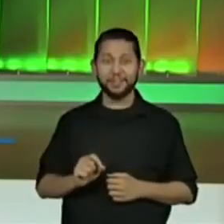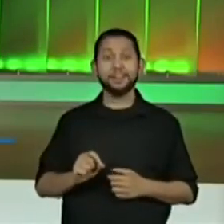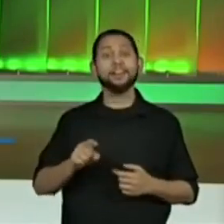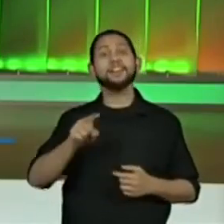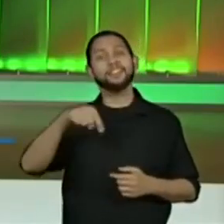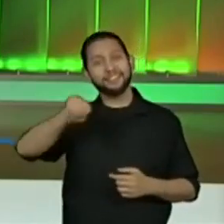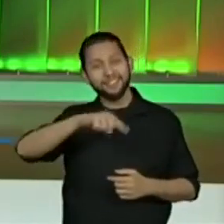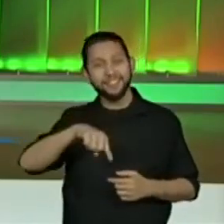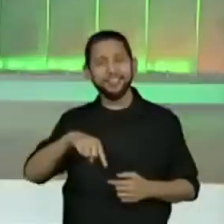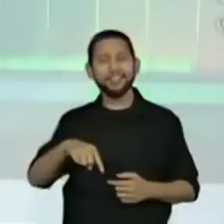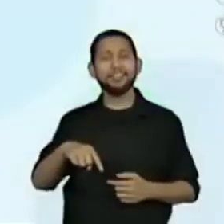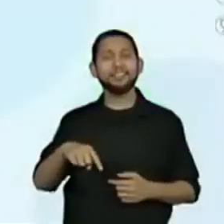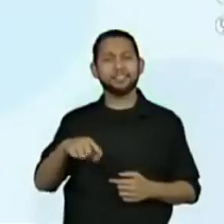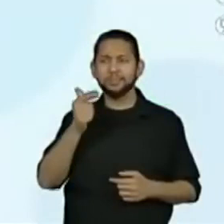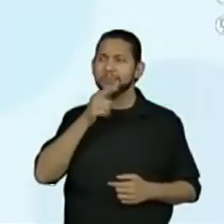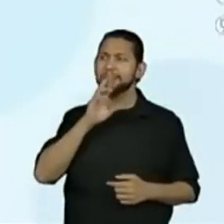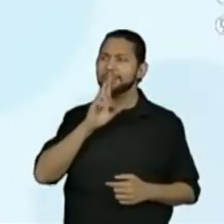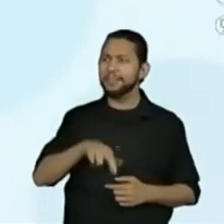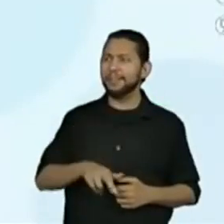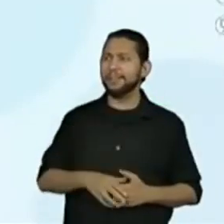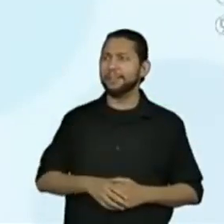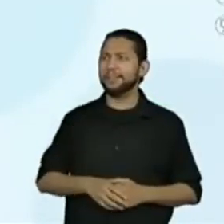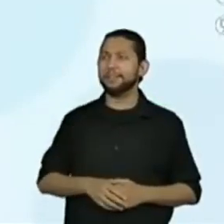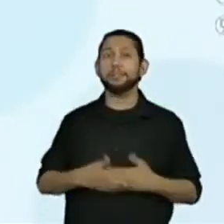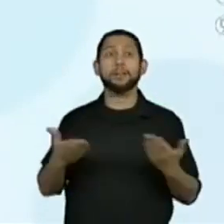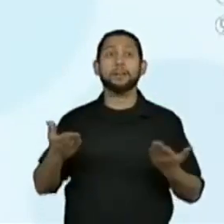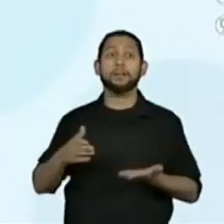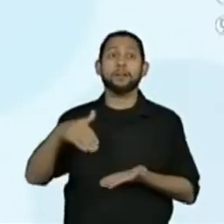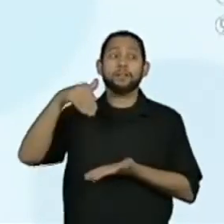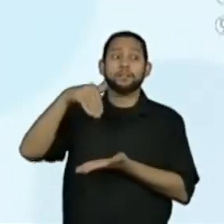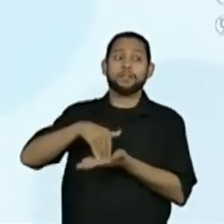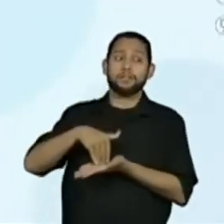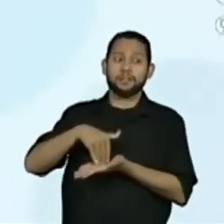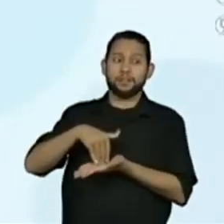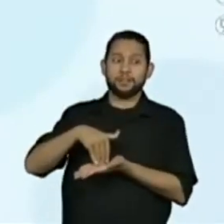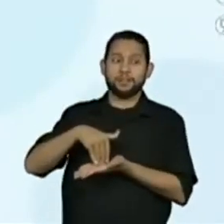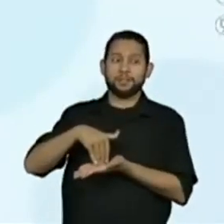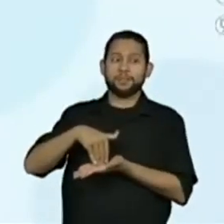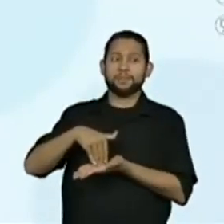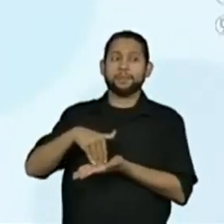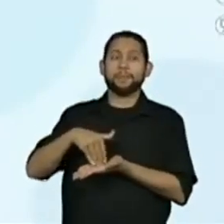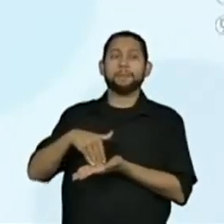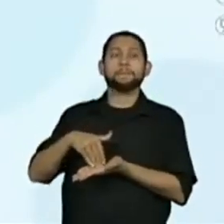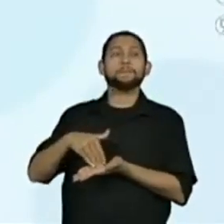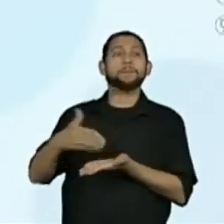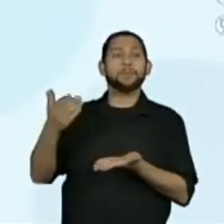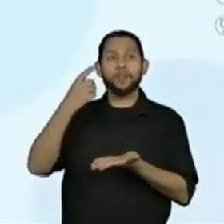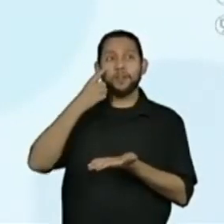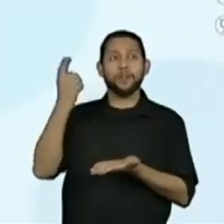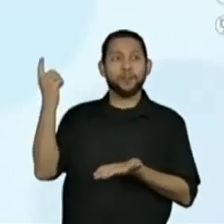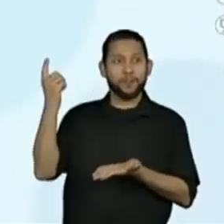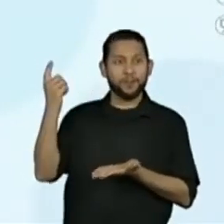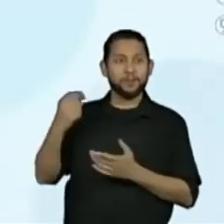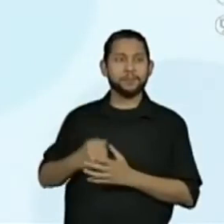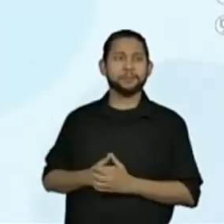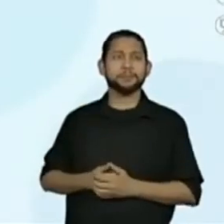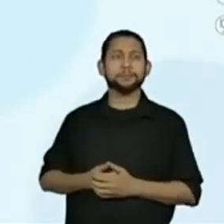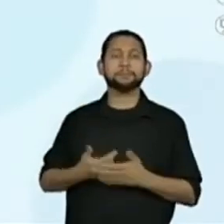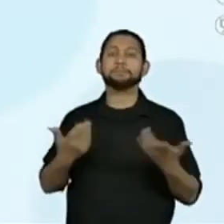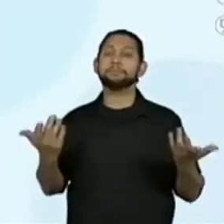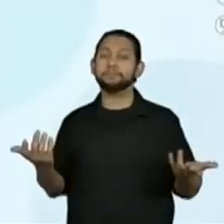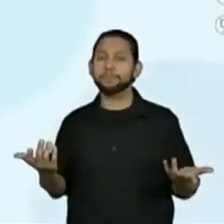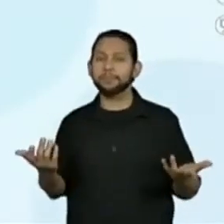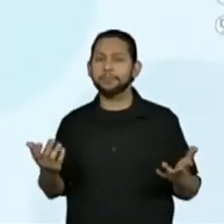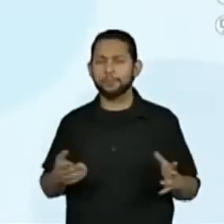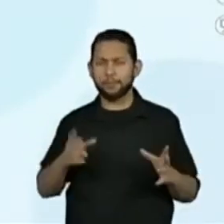legal, hein? Continuando. E aí, vem para o final, porque essa já é a parte final, o trecho final dessa fábula. Qual que